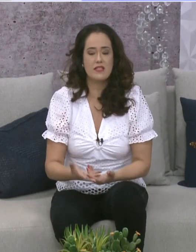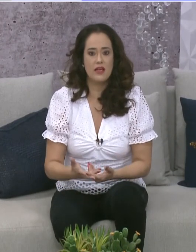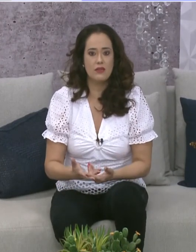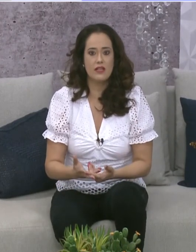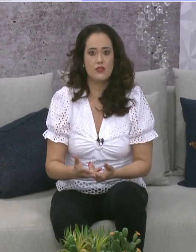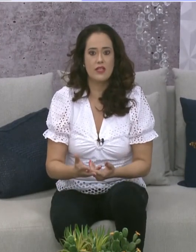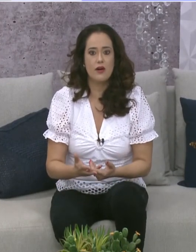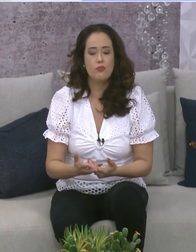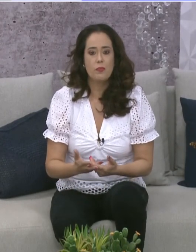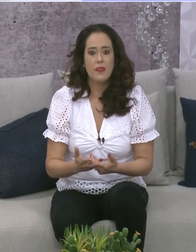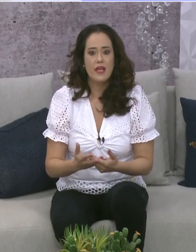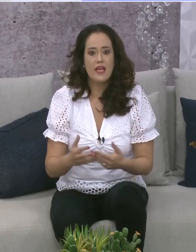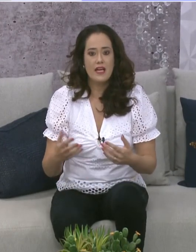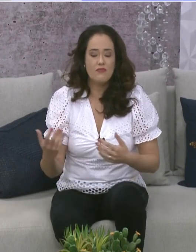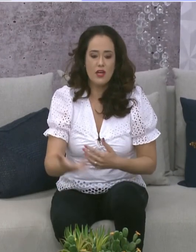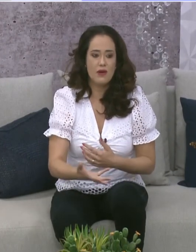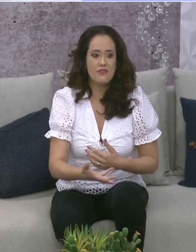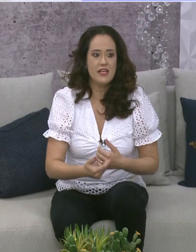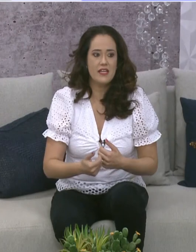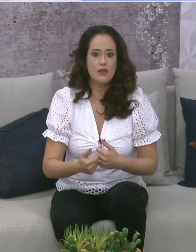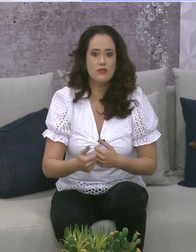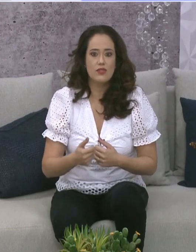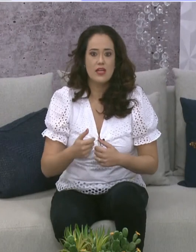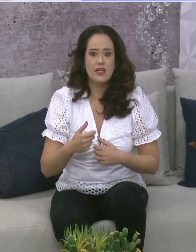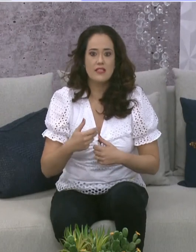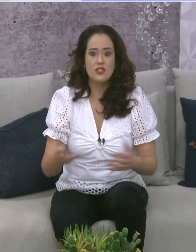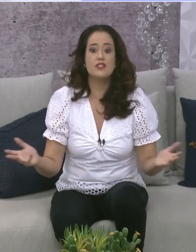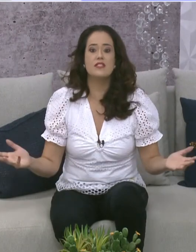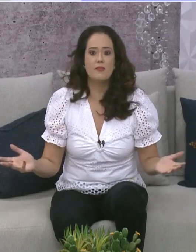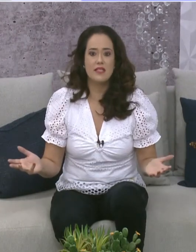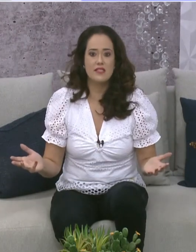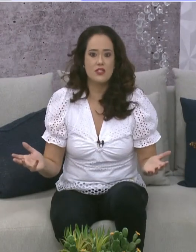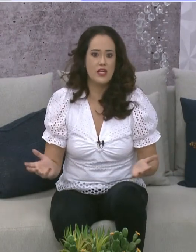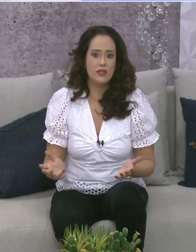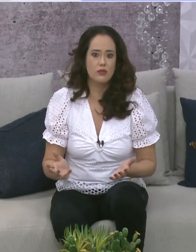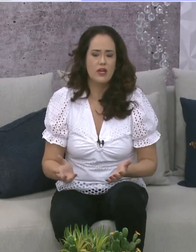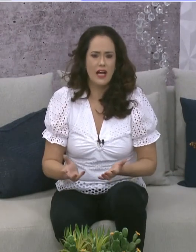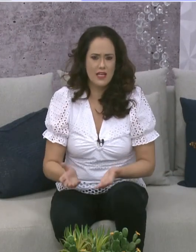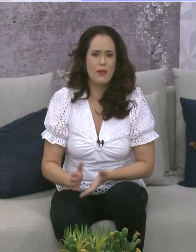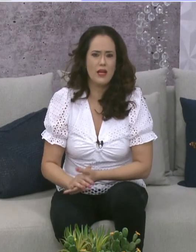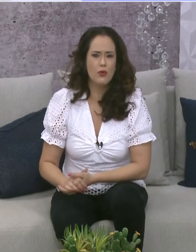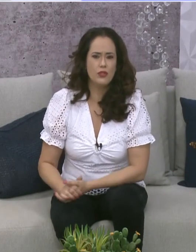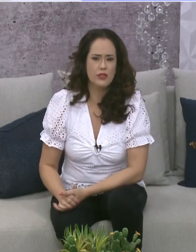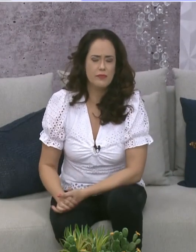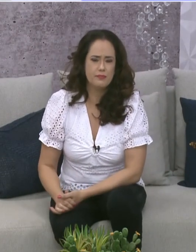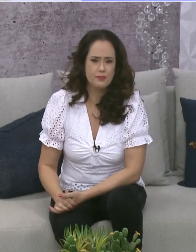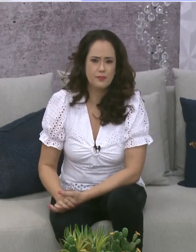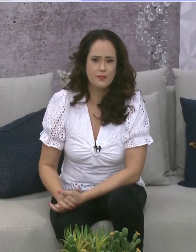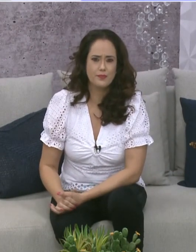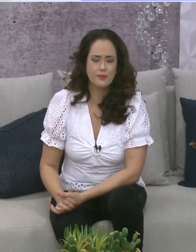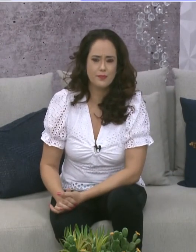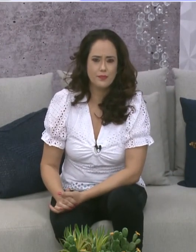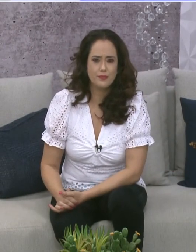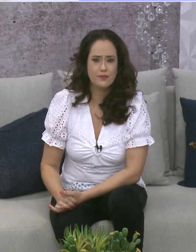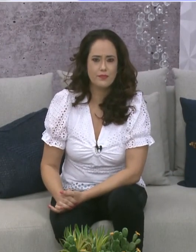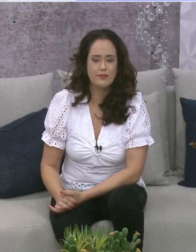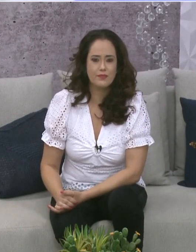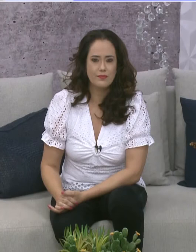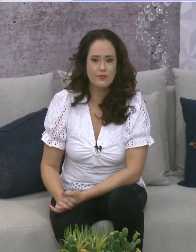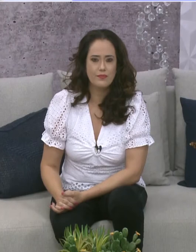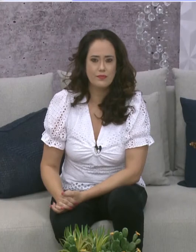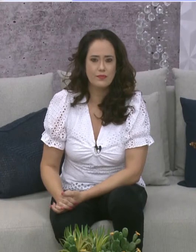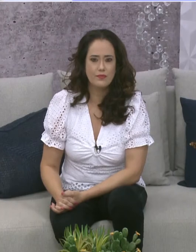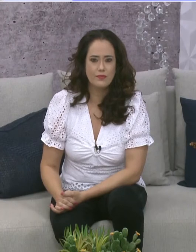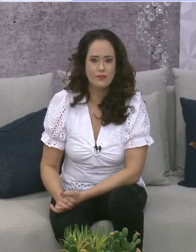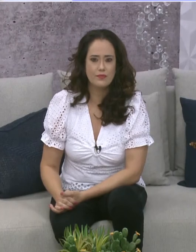isso para passar no telejornal, e aí vem uma fake news e se dissipa desse jeito. Atrapalha muito, né? Olha, Miriam, diria que